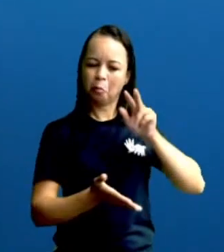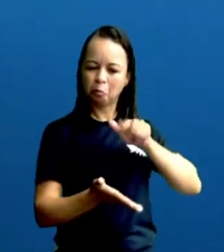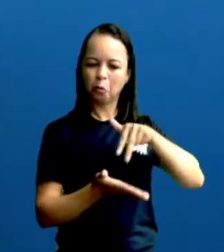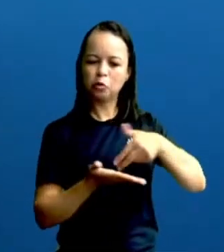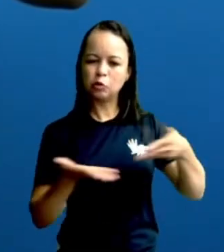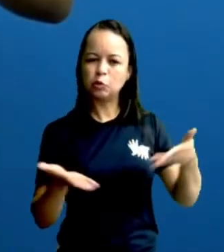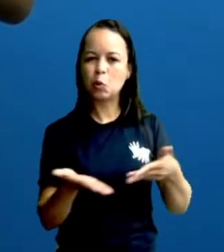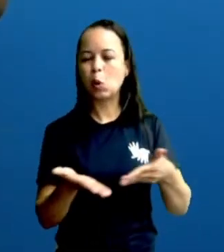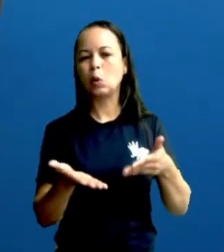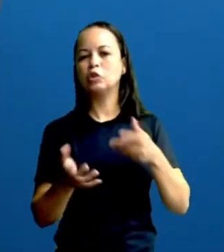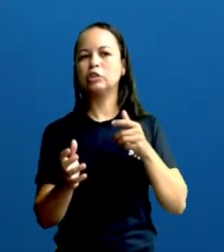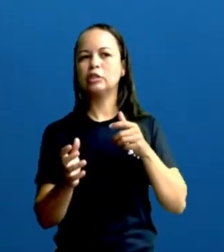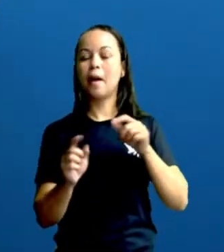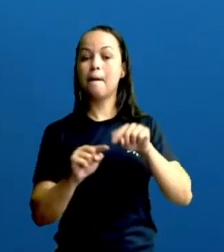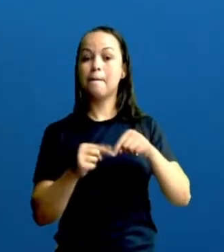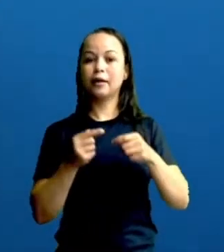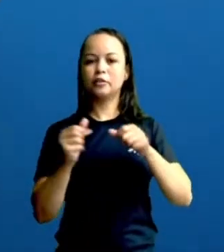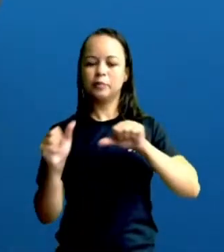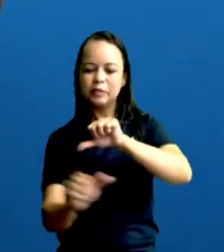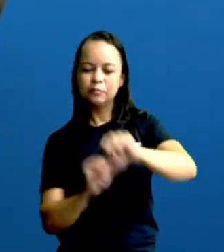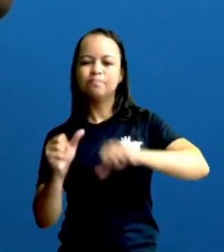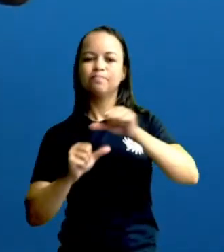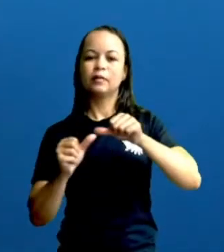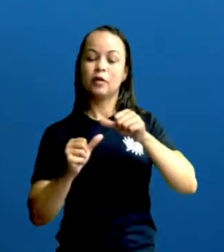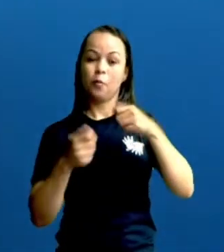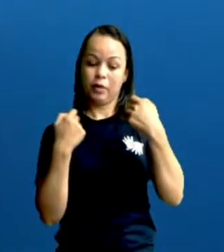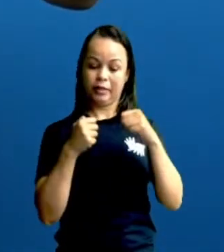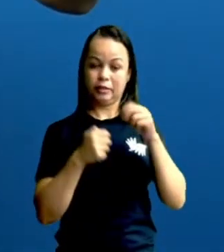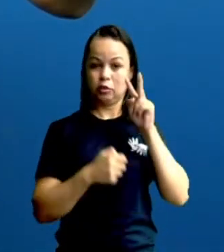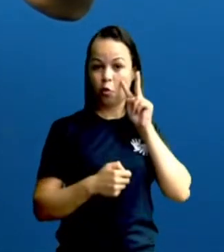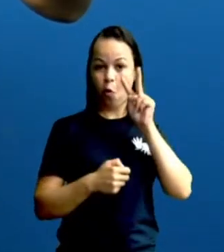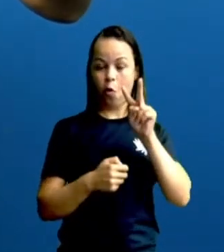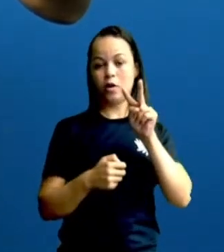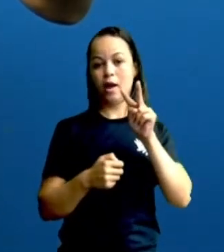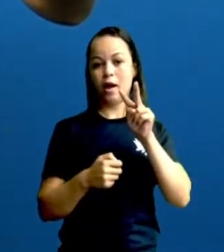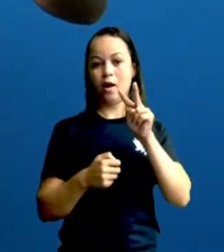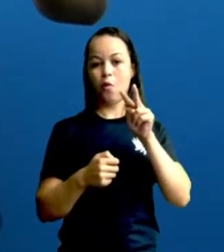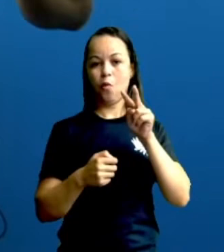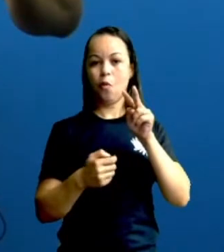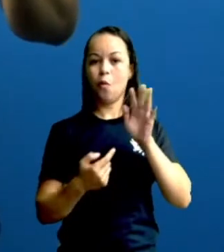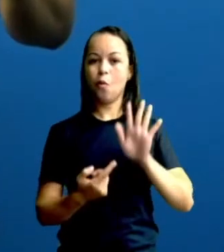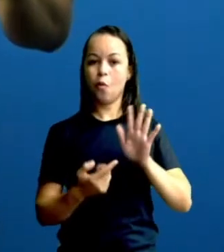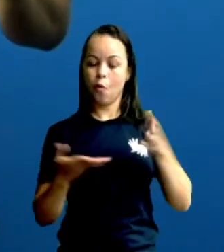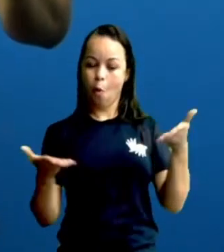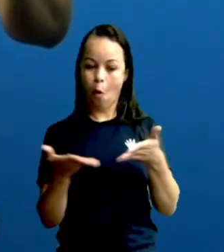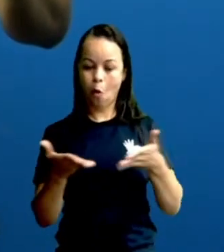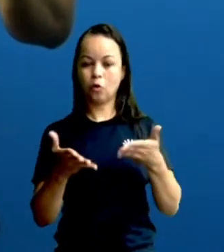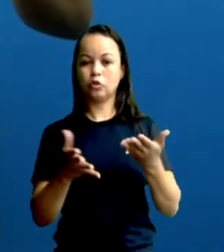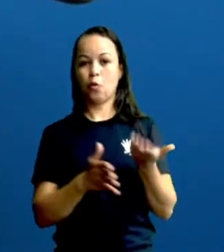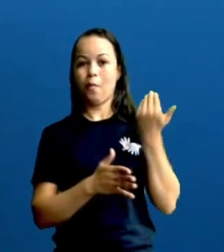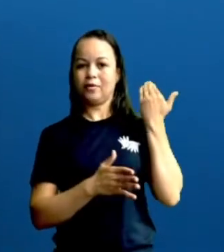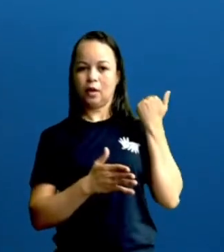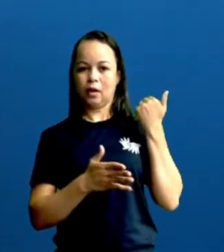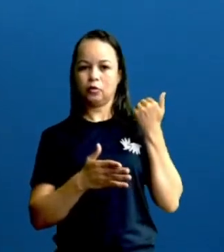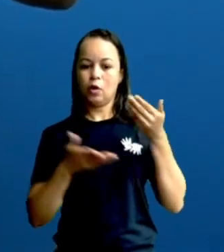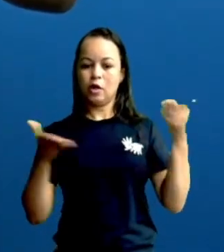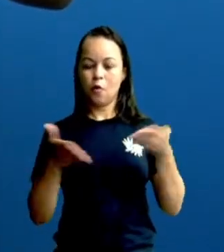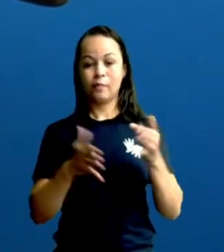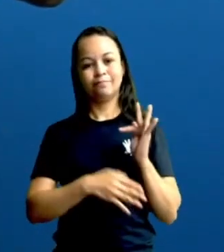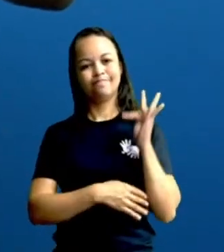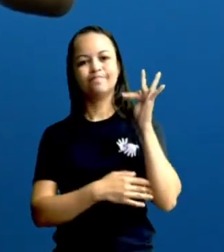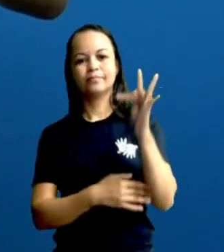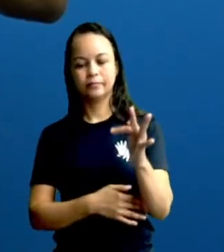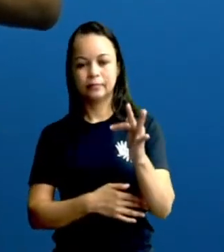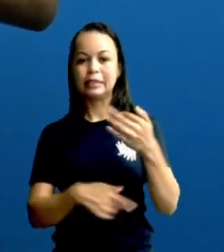engrandecedora, que transforme a minha vida, a vida de quem eu amo, eu tenho que olhar para o presente do passado e o presente do futuro e,